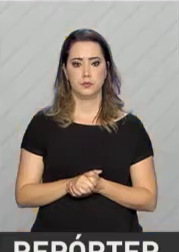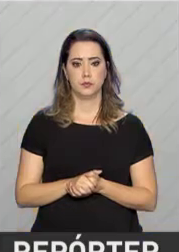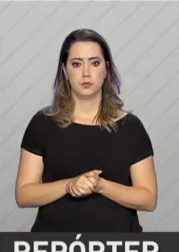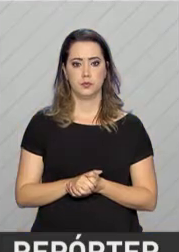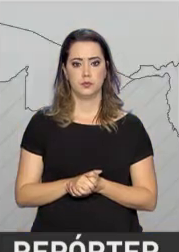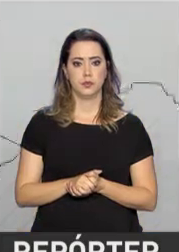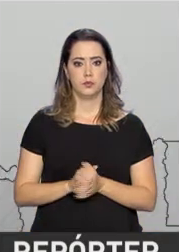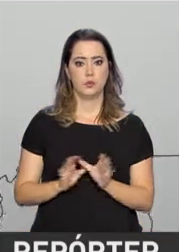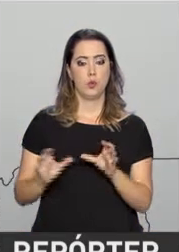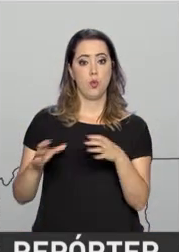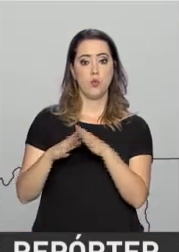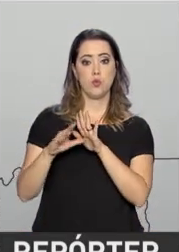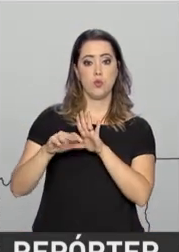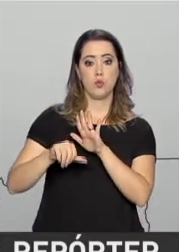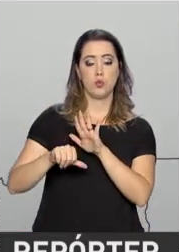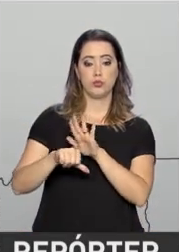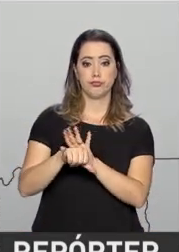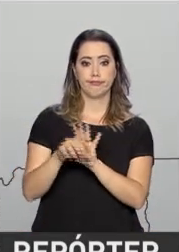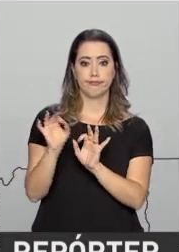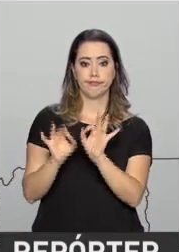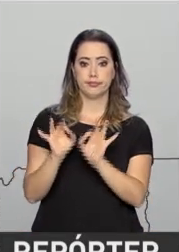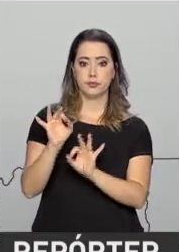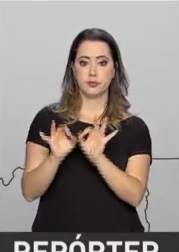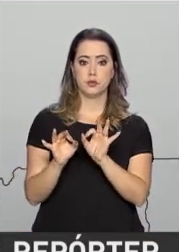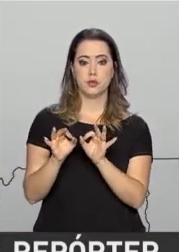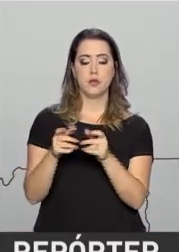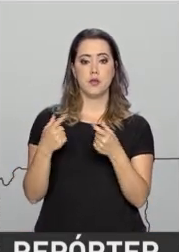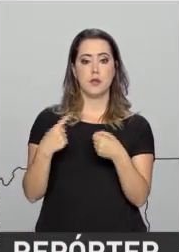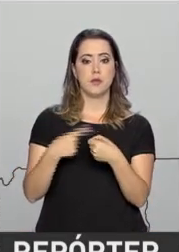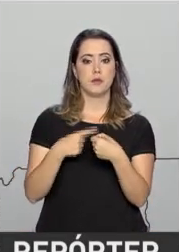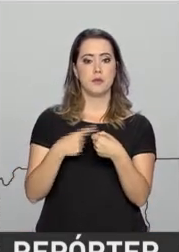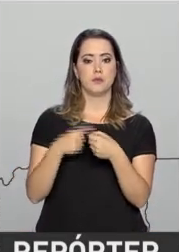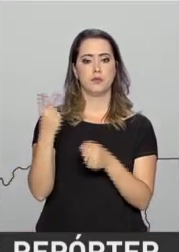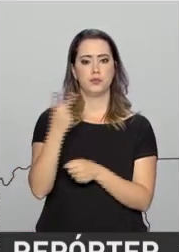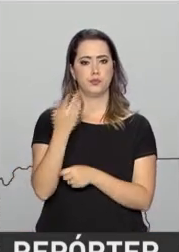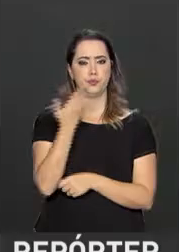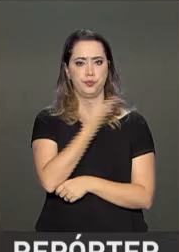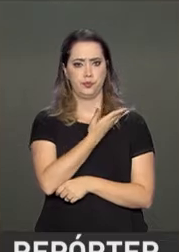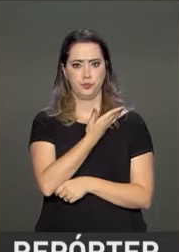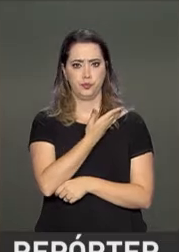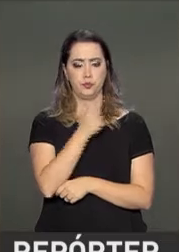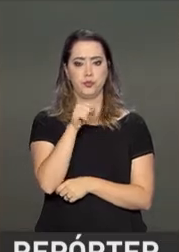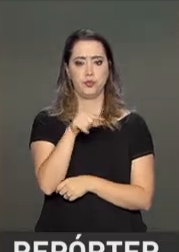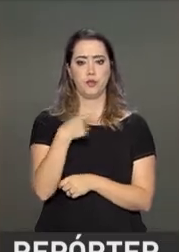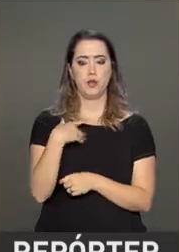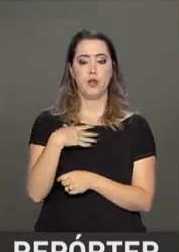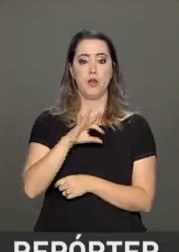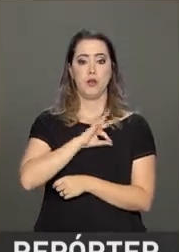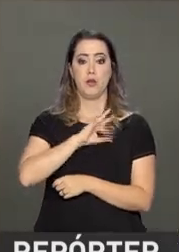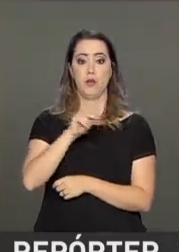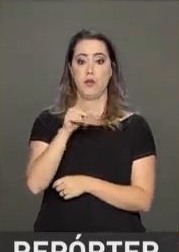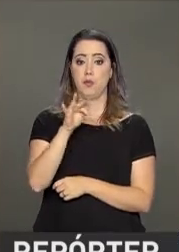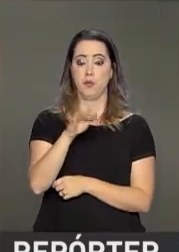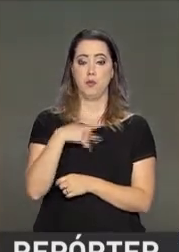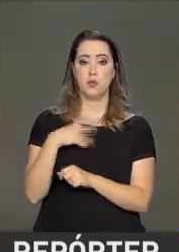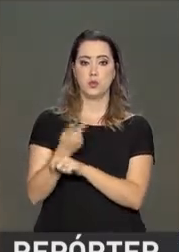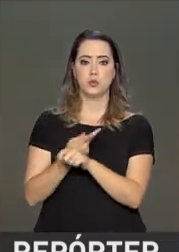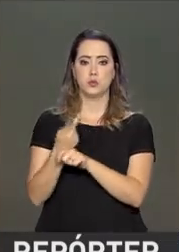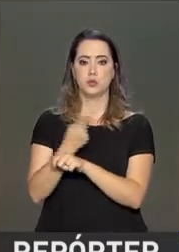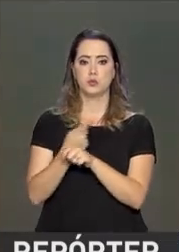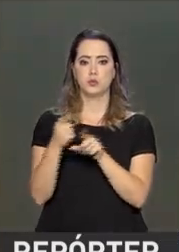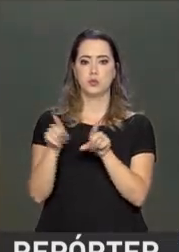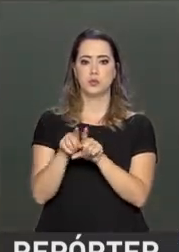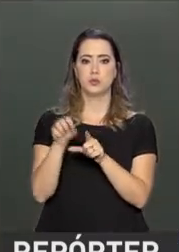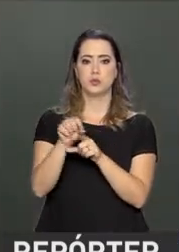A quadrilha atuava na cidade de Marabá e Rendenção, no sudeste do Pará. A Polícia Federal fez buscas no Sistema